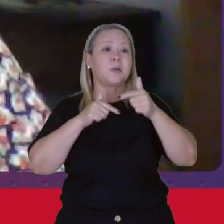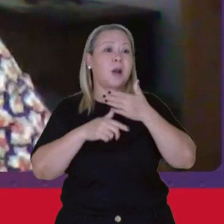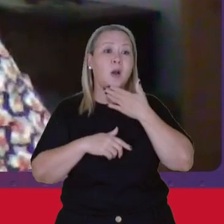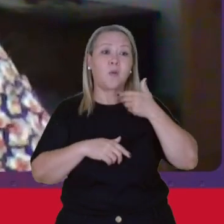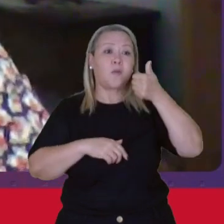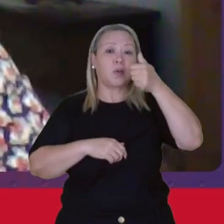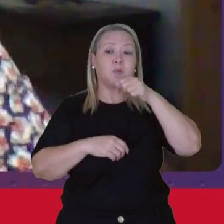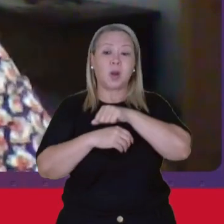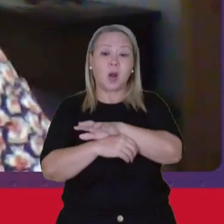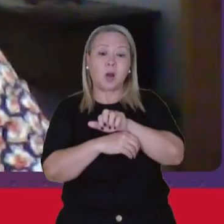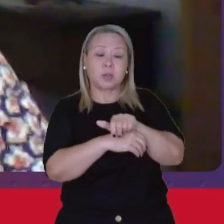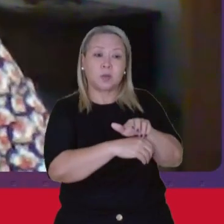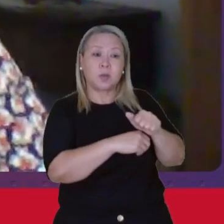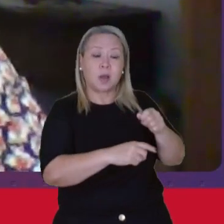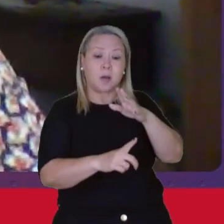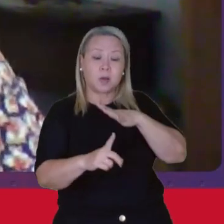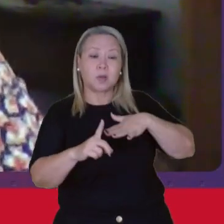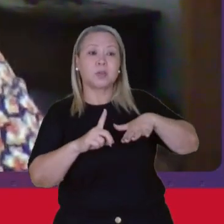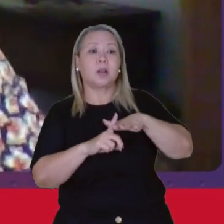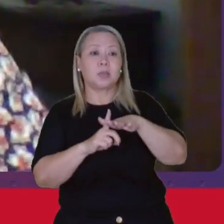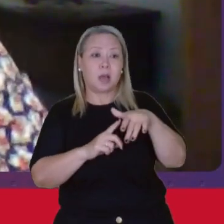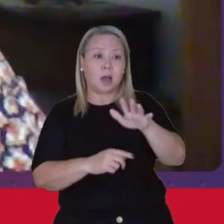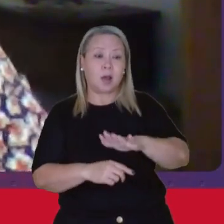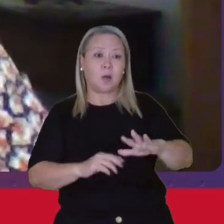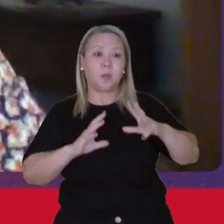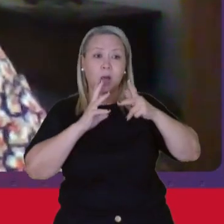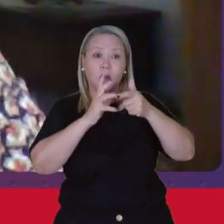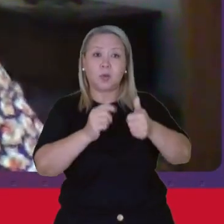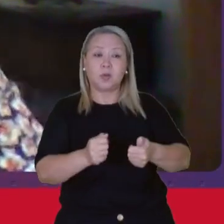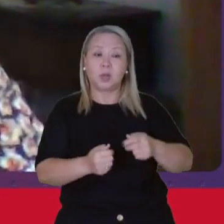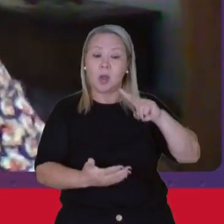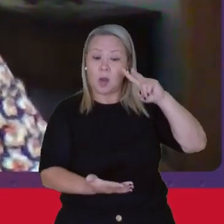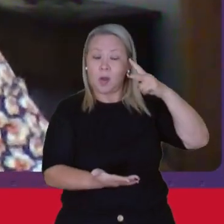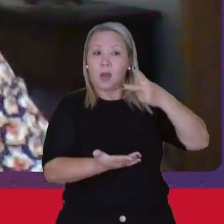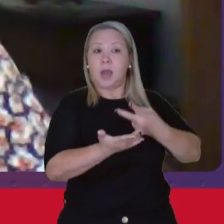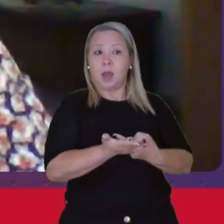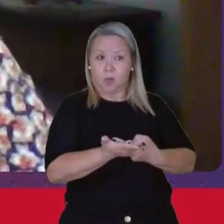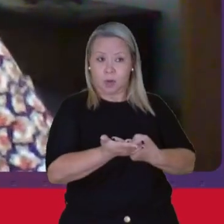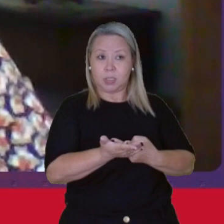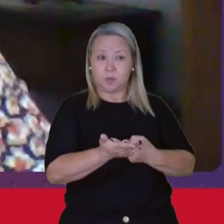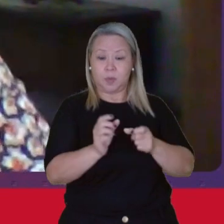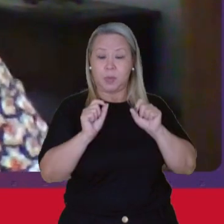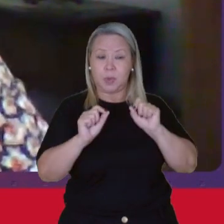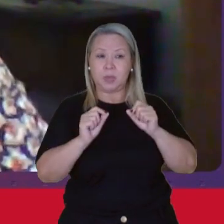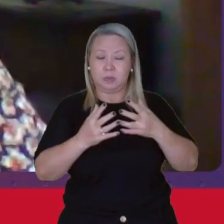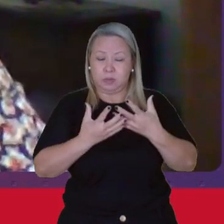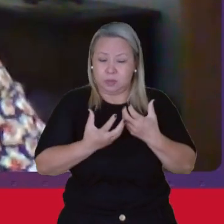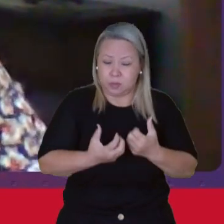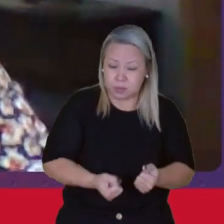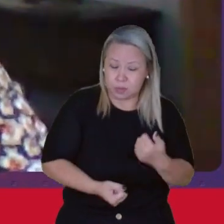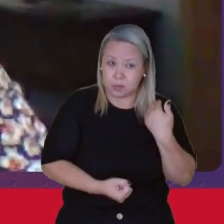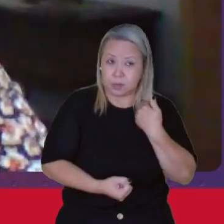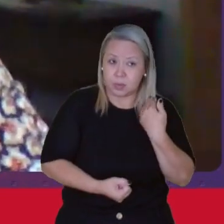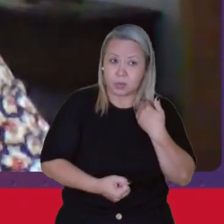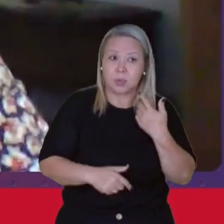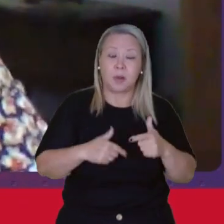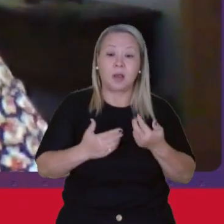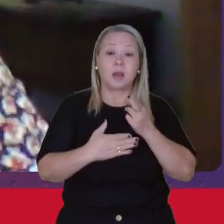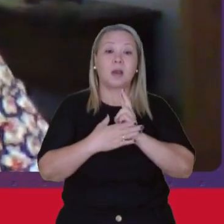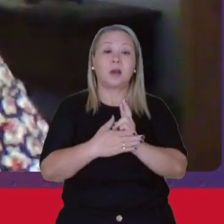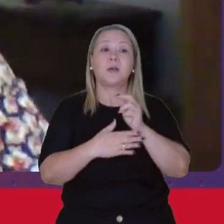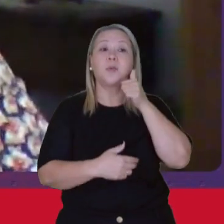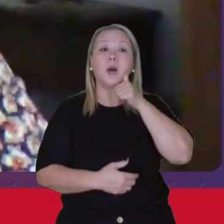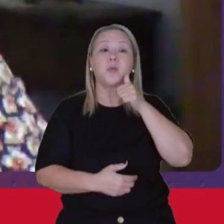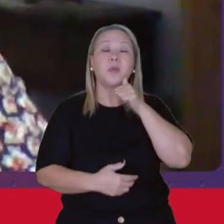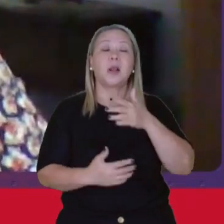Distribuído Melhor socializado Pelo reconhecimento reconhecimento Da sobrecarga Que ele representa Para as mulheres No